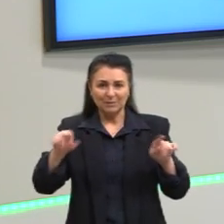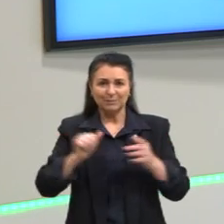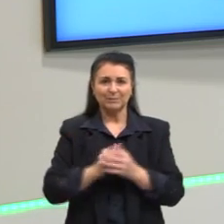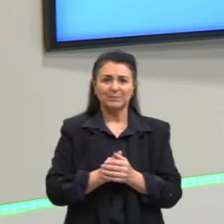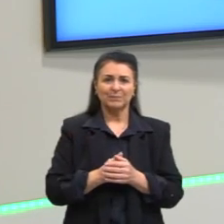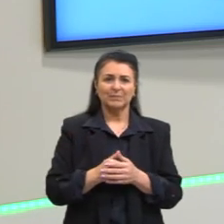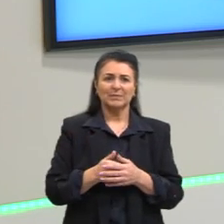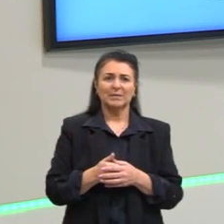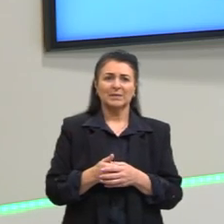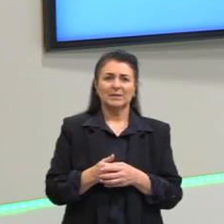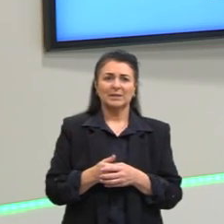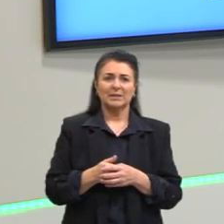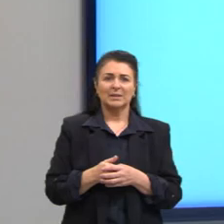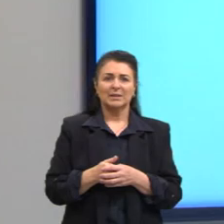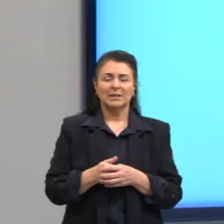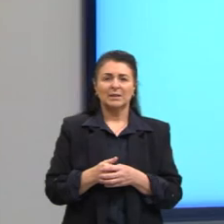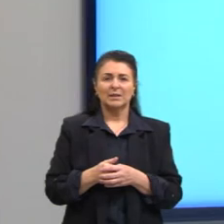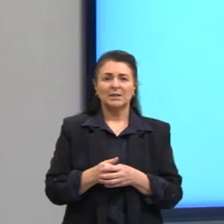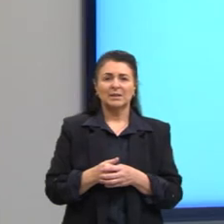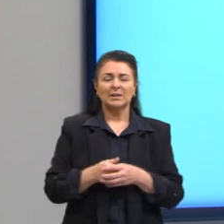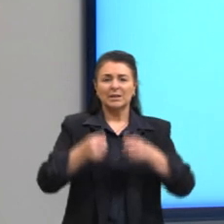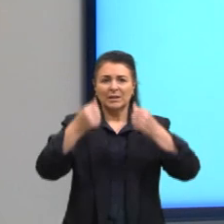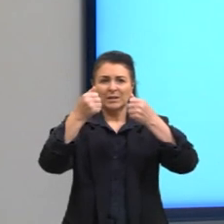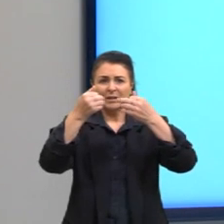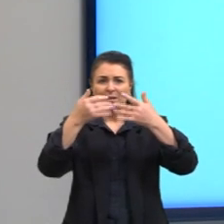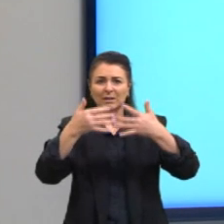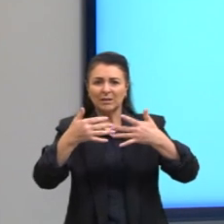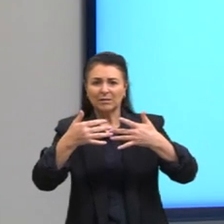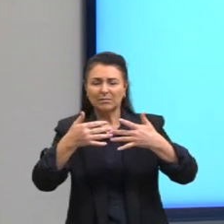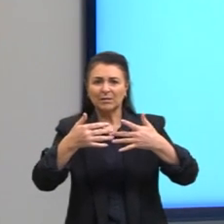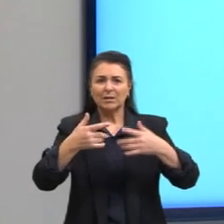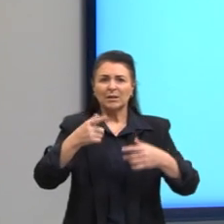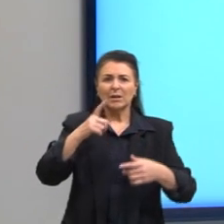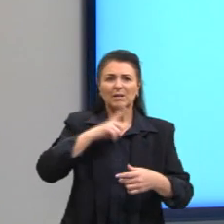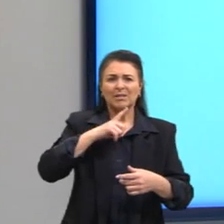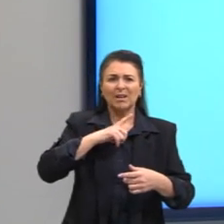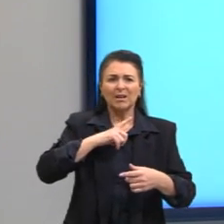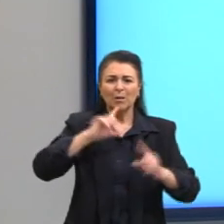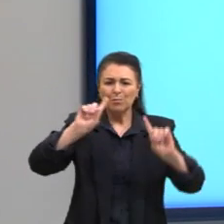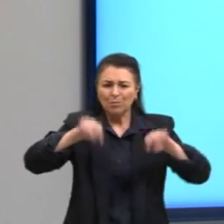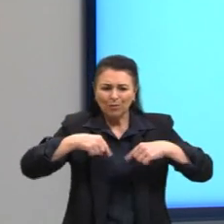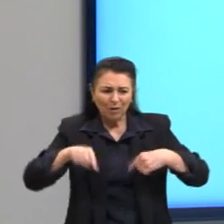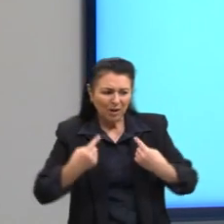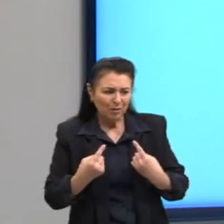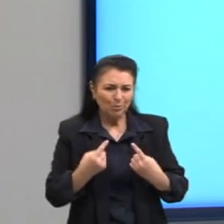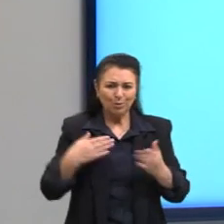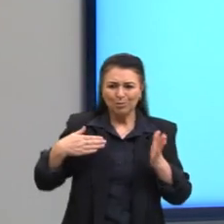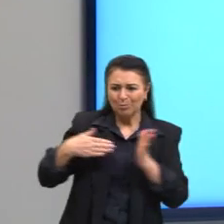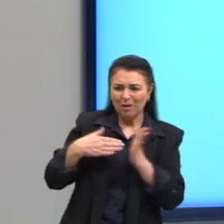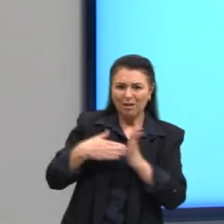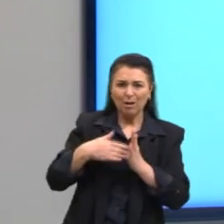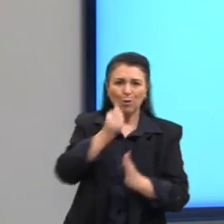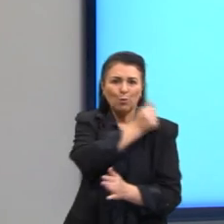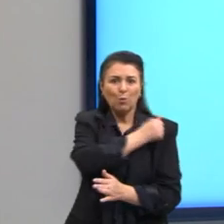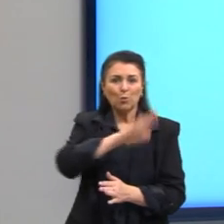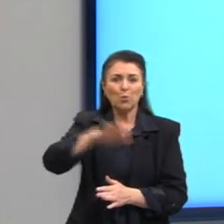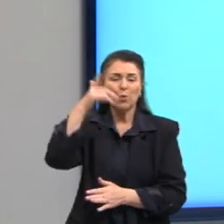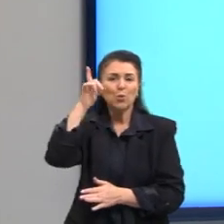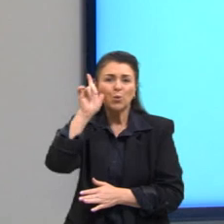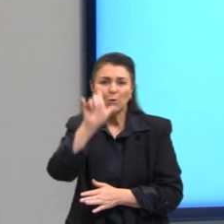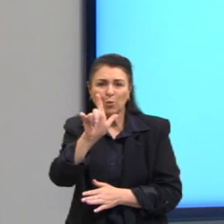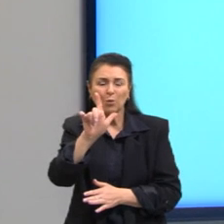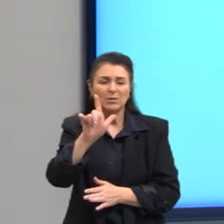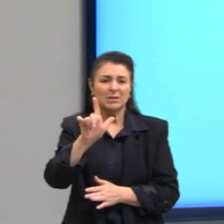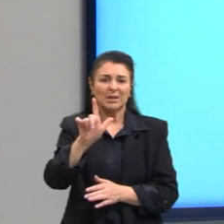Então, aqui, aqui fala sobre provocada por qualquer barreira que impede do aluno alcançar o projeto objetivo